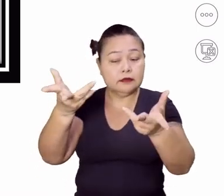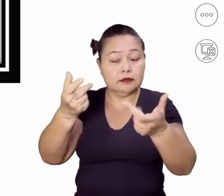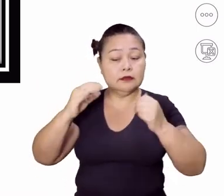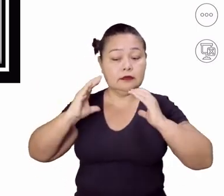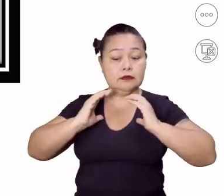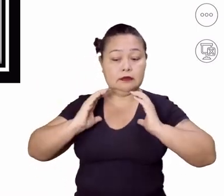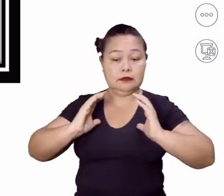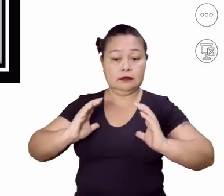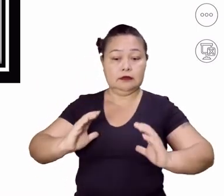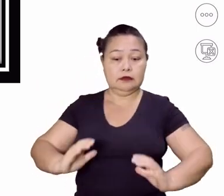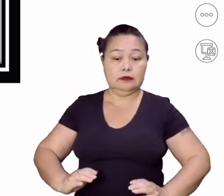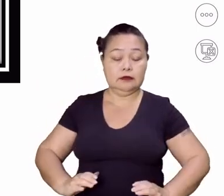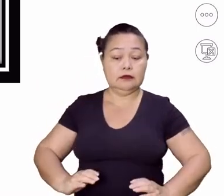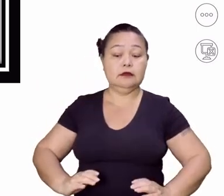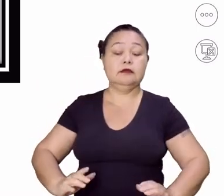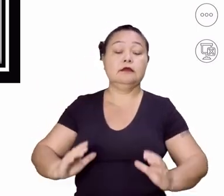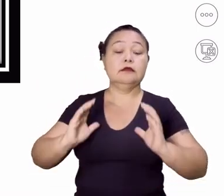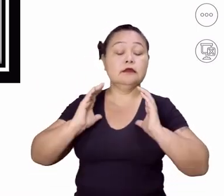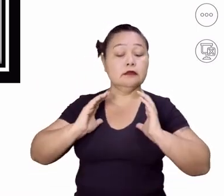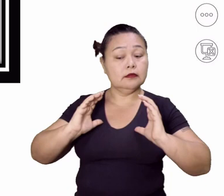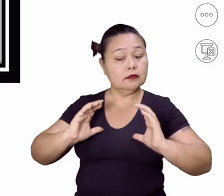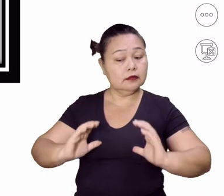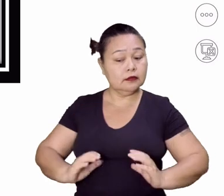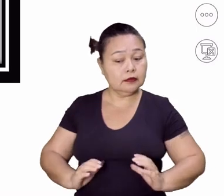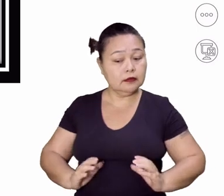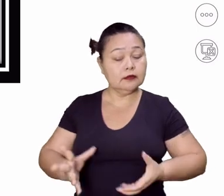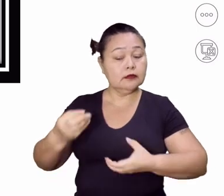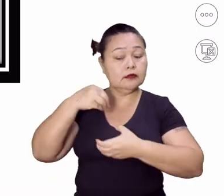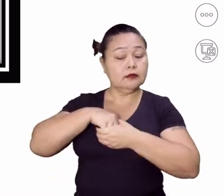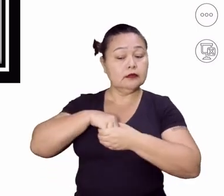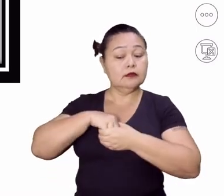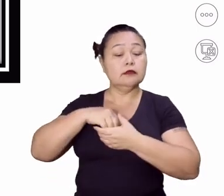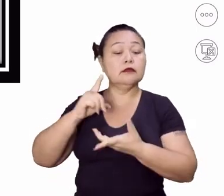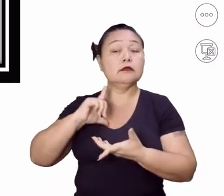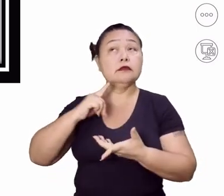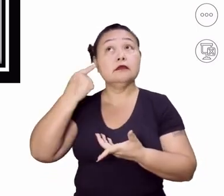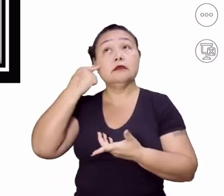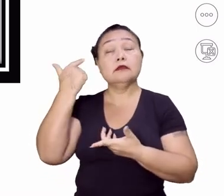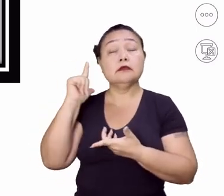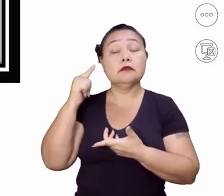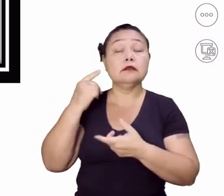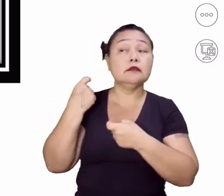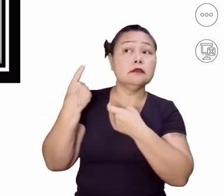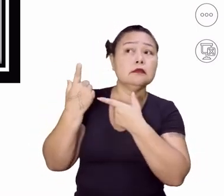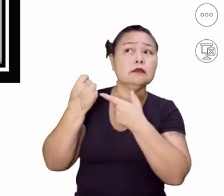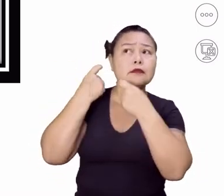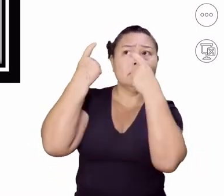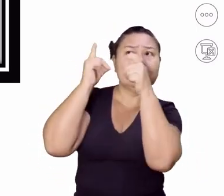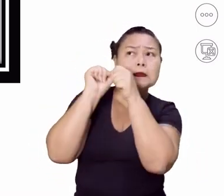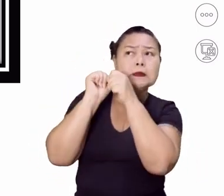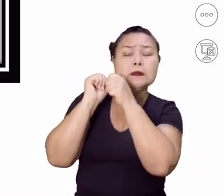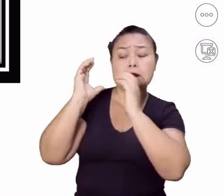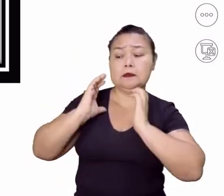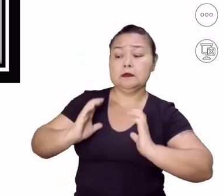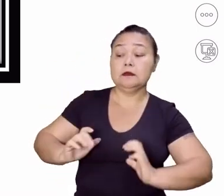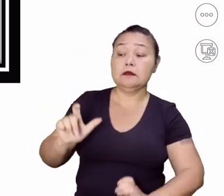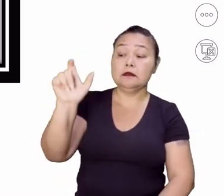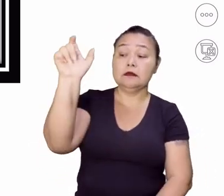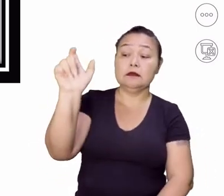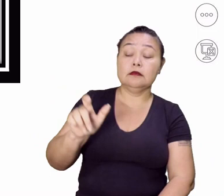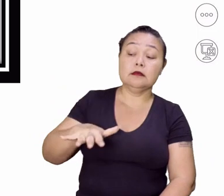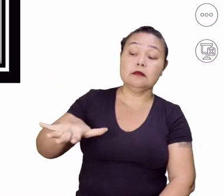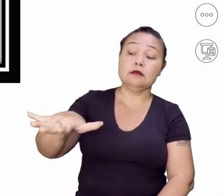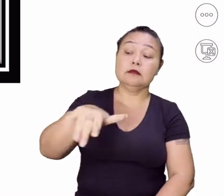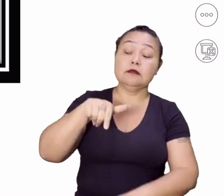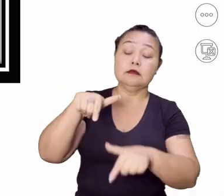antigamente, né? Há algum tempo atrás, a gente não tinha muito essa preocupação com o comportamento das pessoas